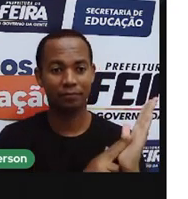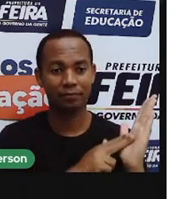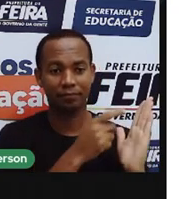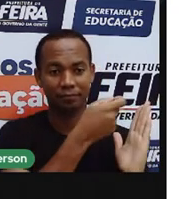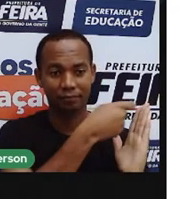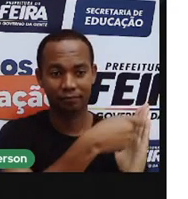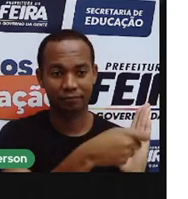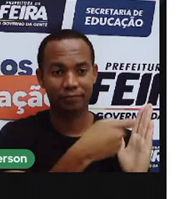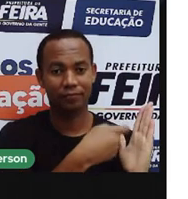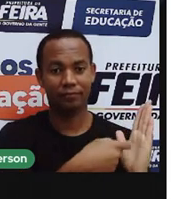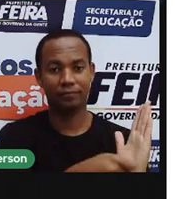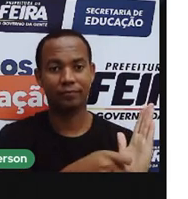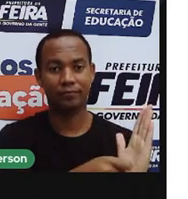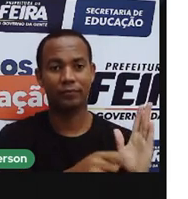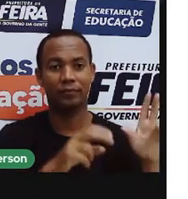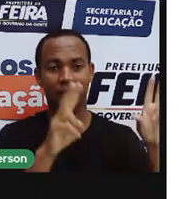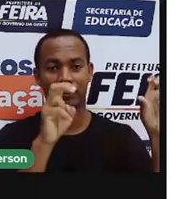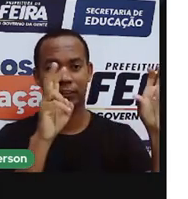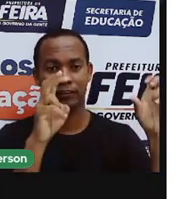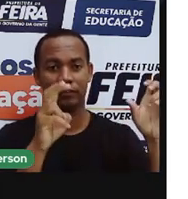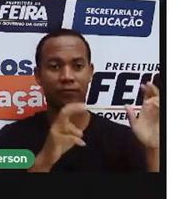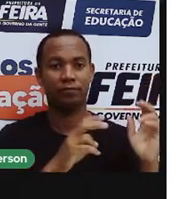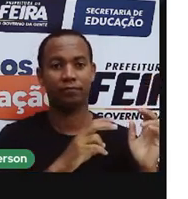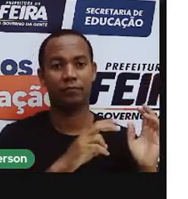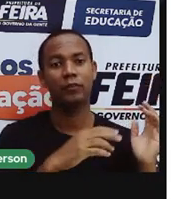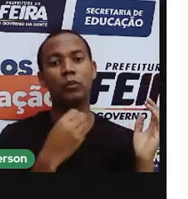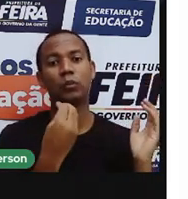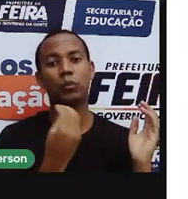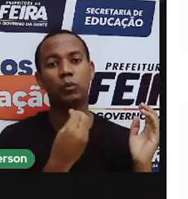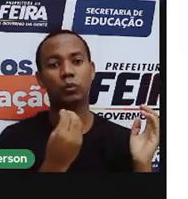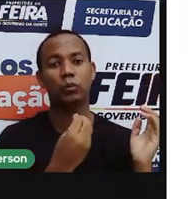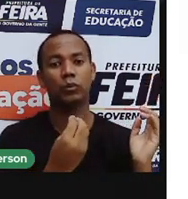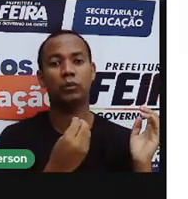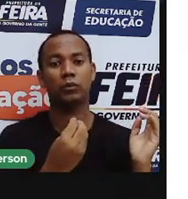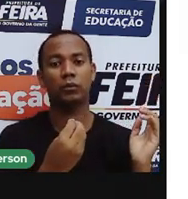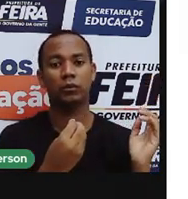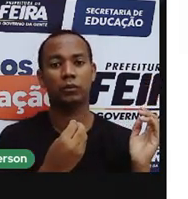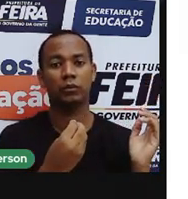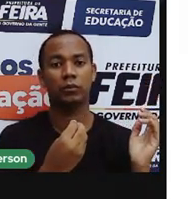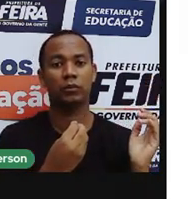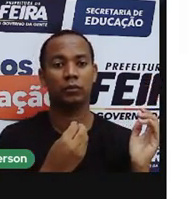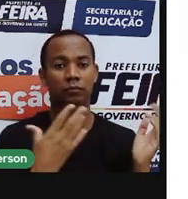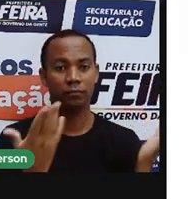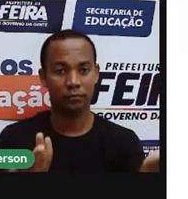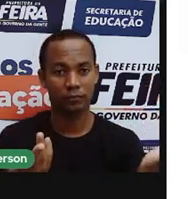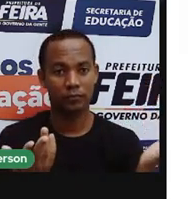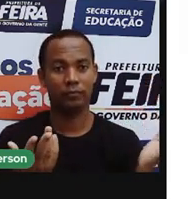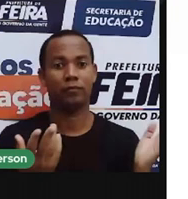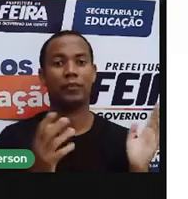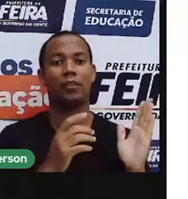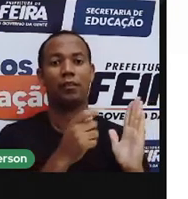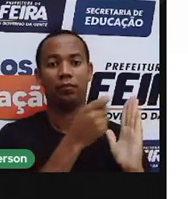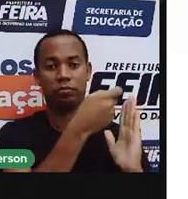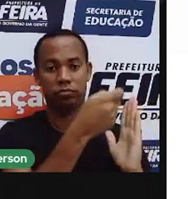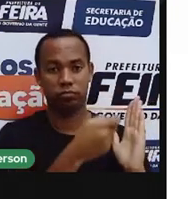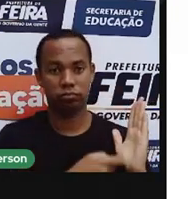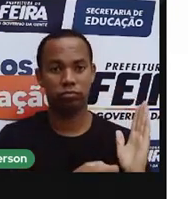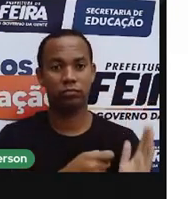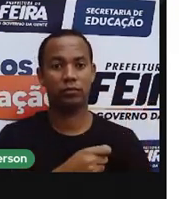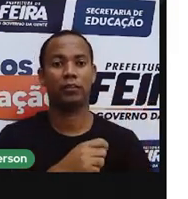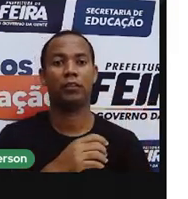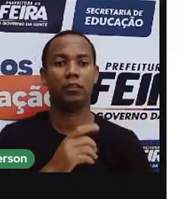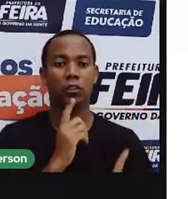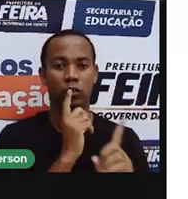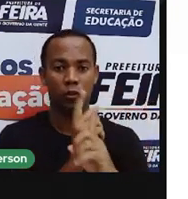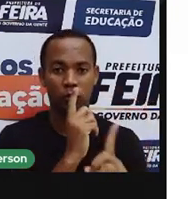de Caminha, cujo título oficial é carta ao rei Dom Manuel sobre o achamento do